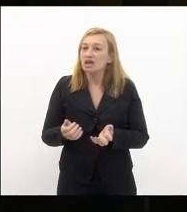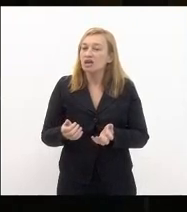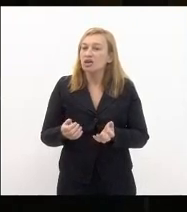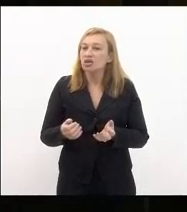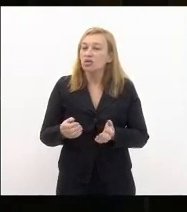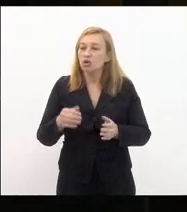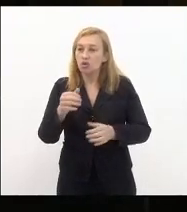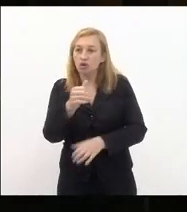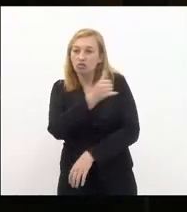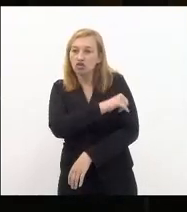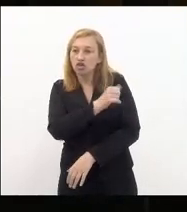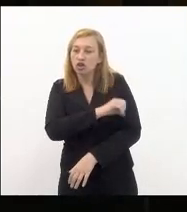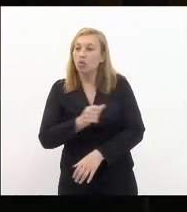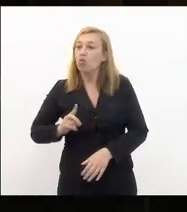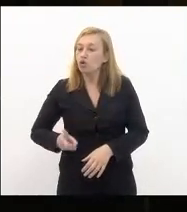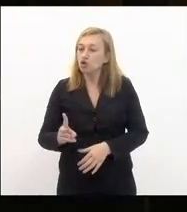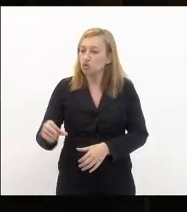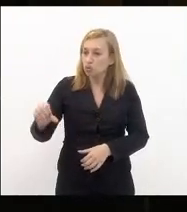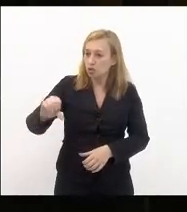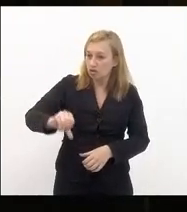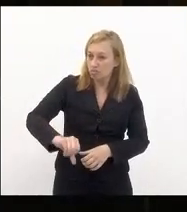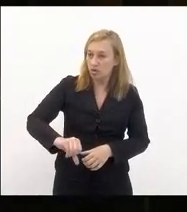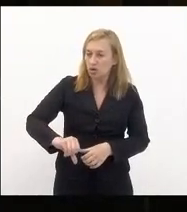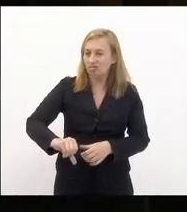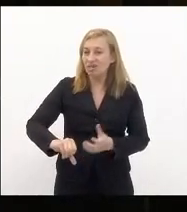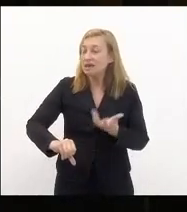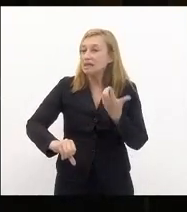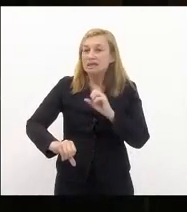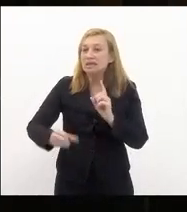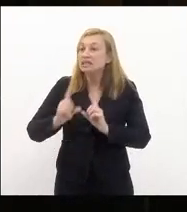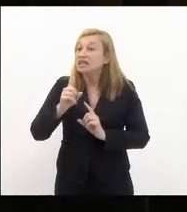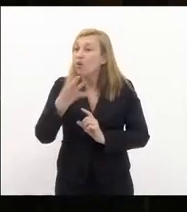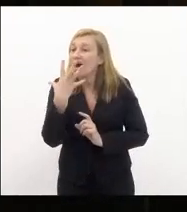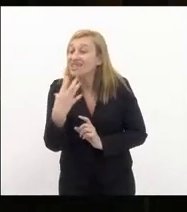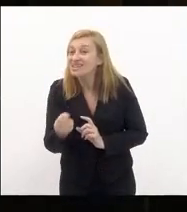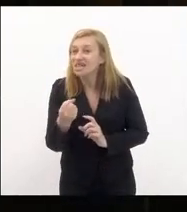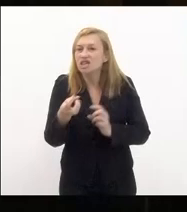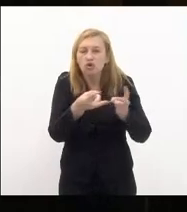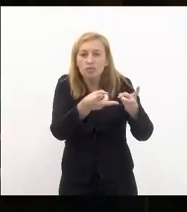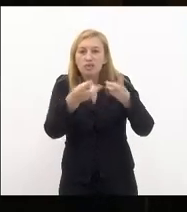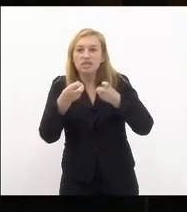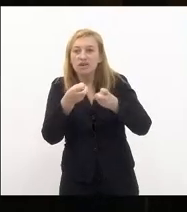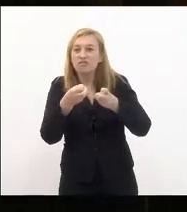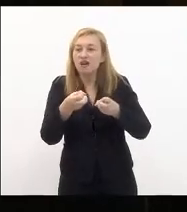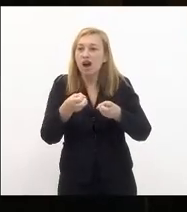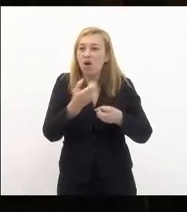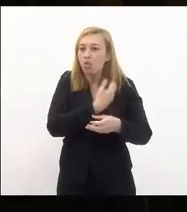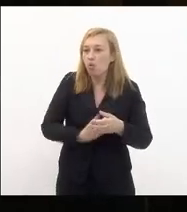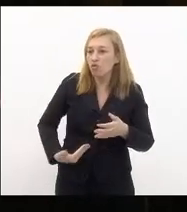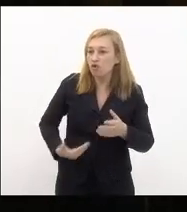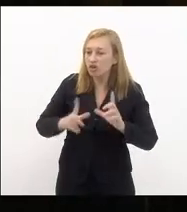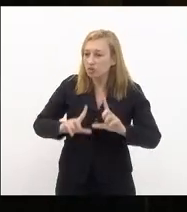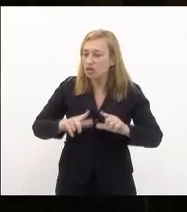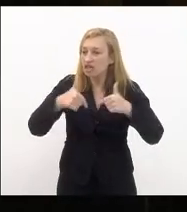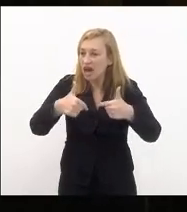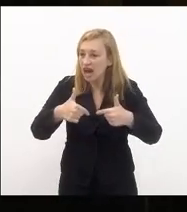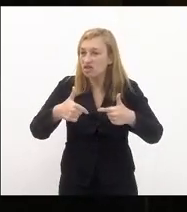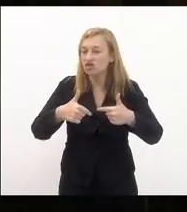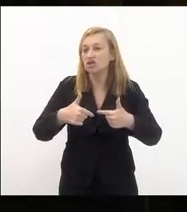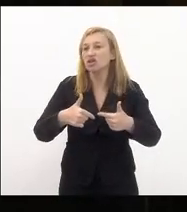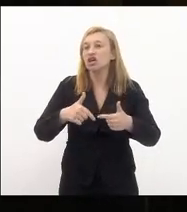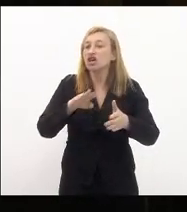que não se conformam em observarem um governo atuante tirando a população